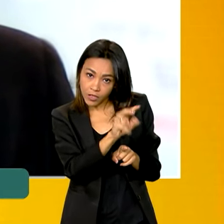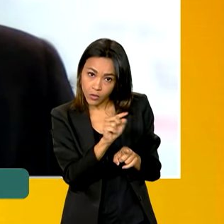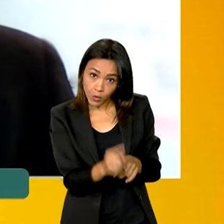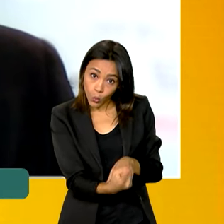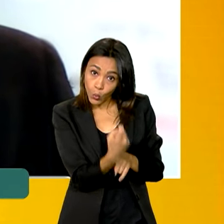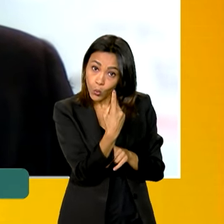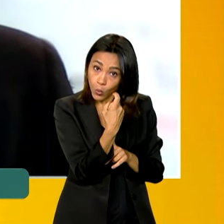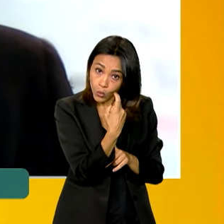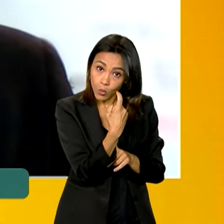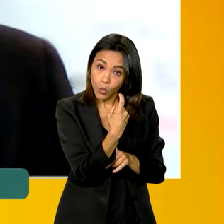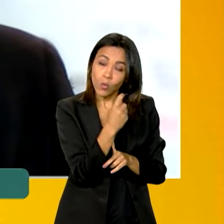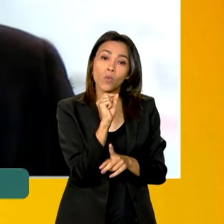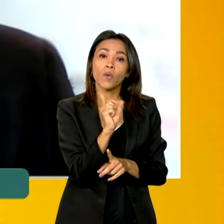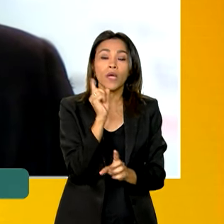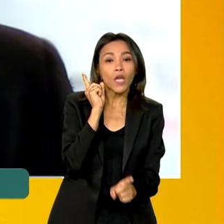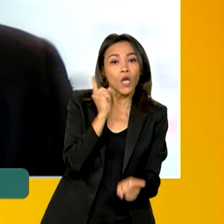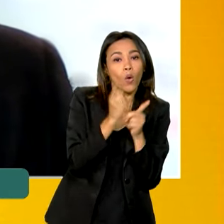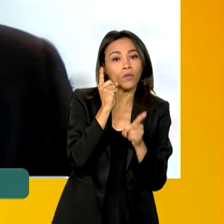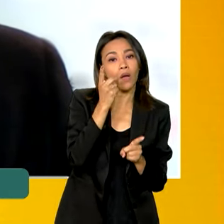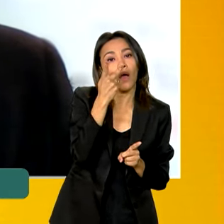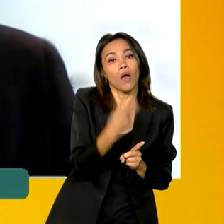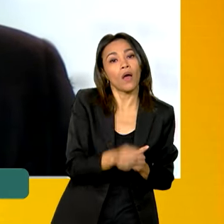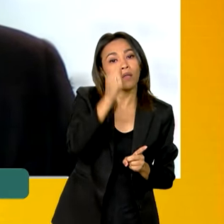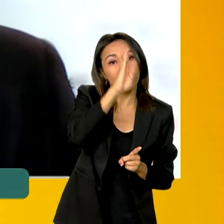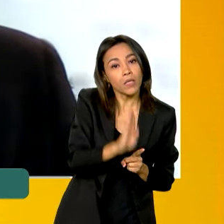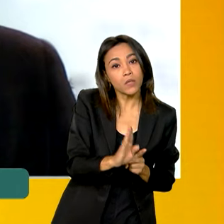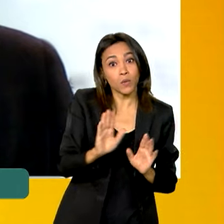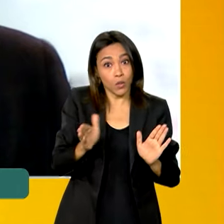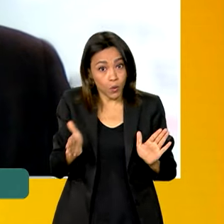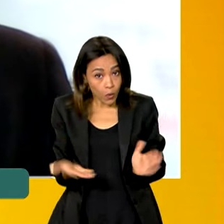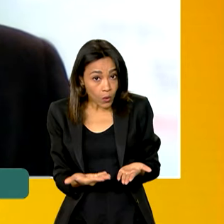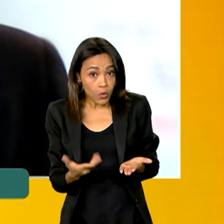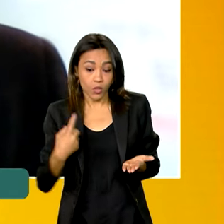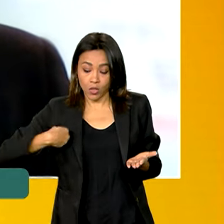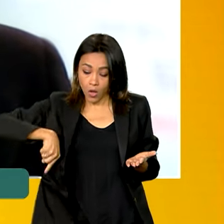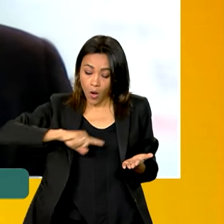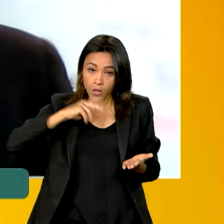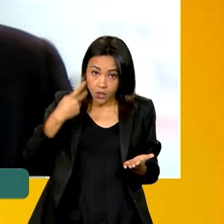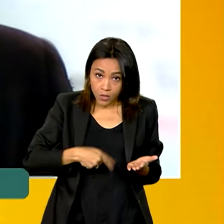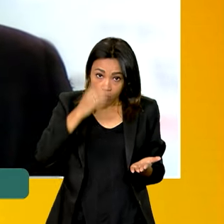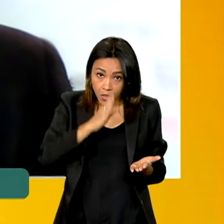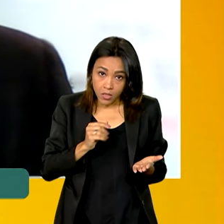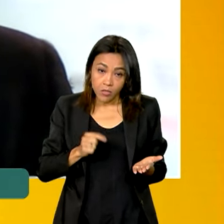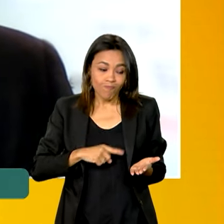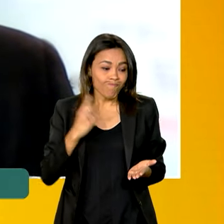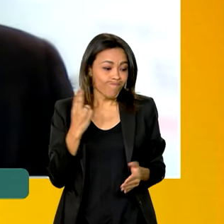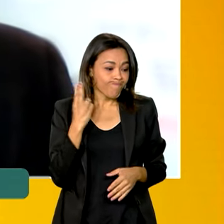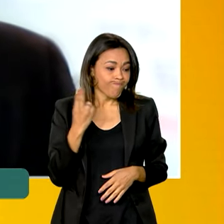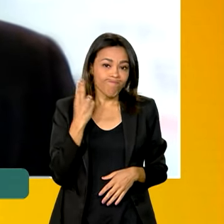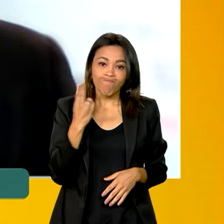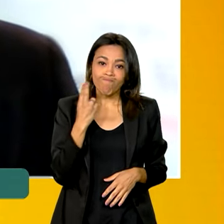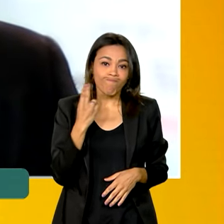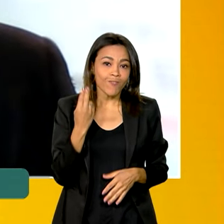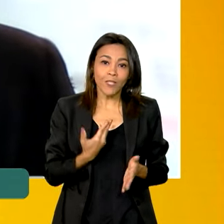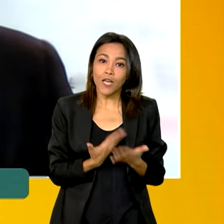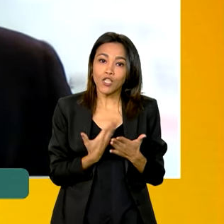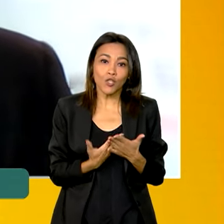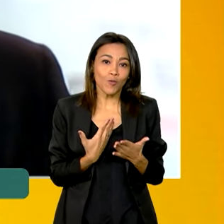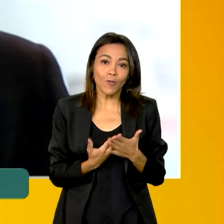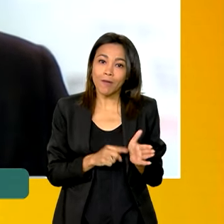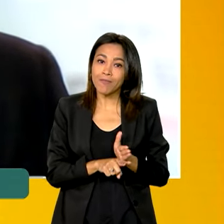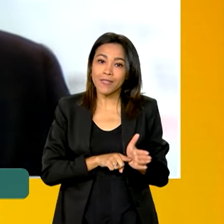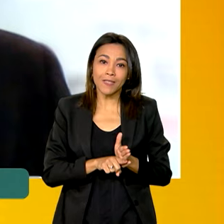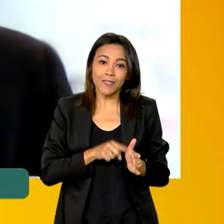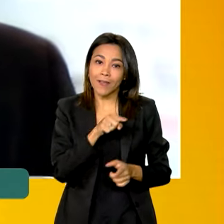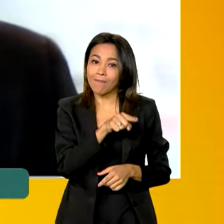encontrado em território brasileiro. E hoje, nós, pesquisadores do Brasil, não temos condições de estudar o vírus Sabiá porque nós não